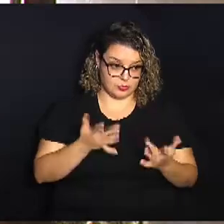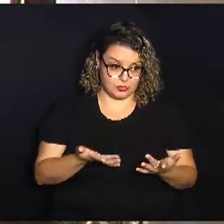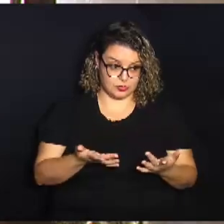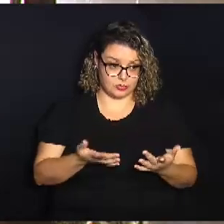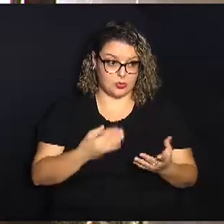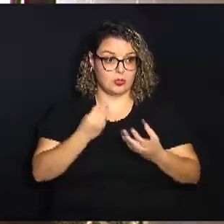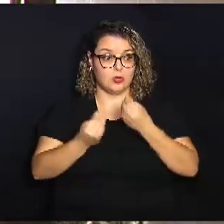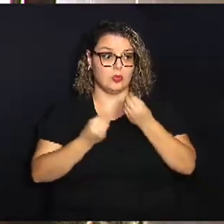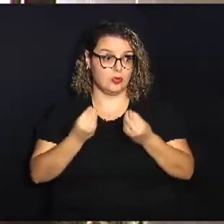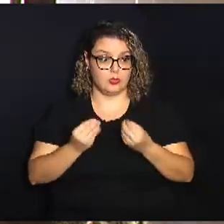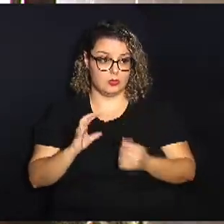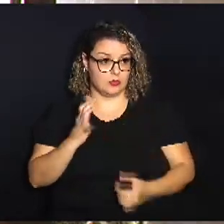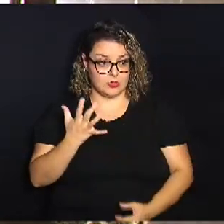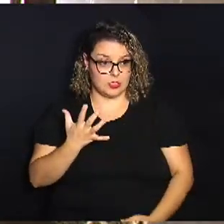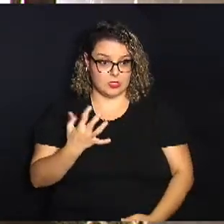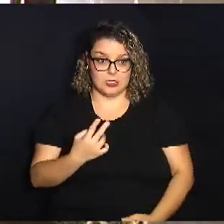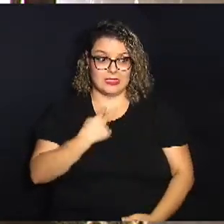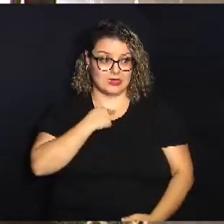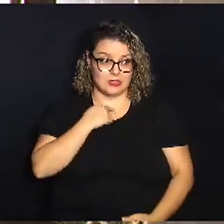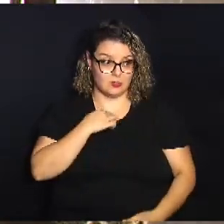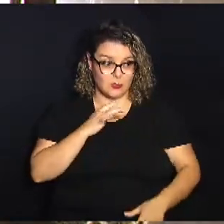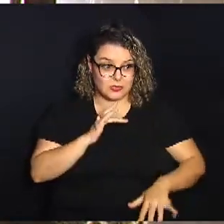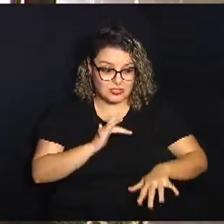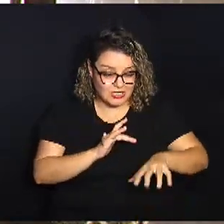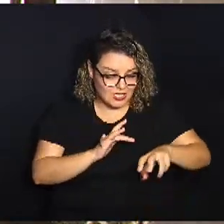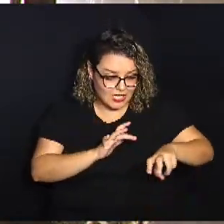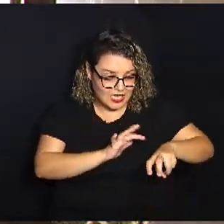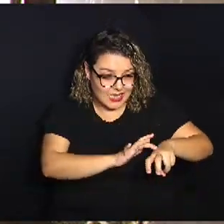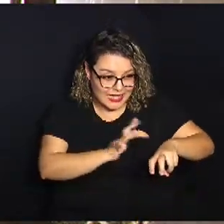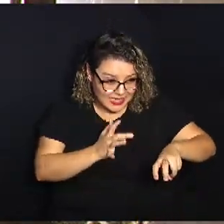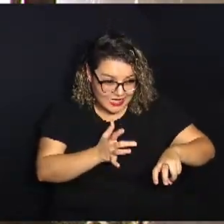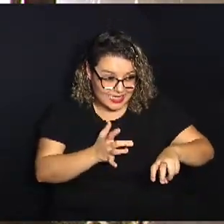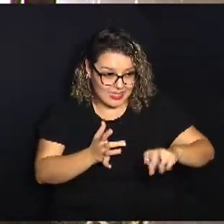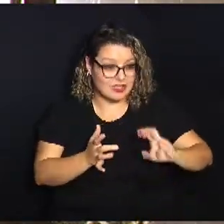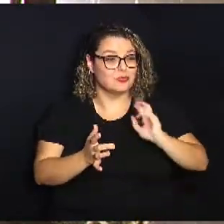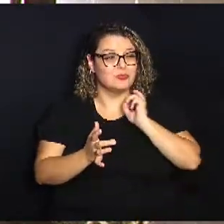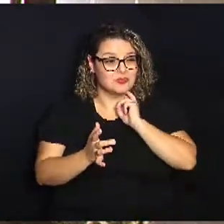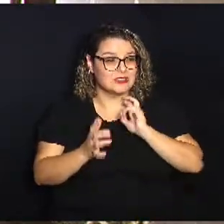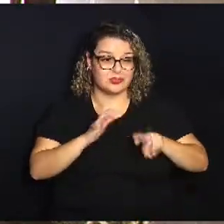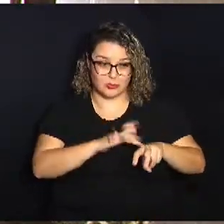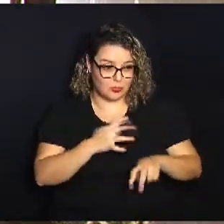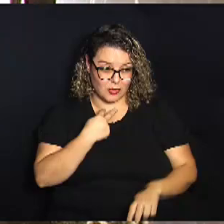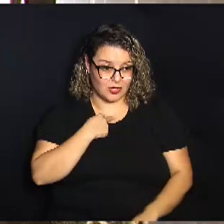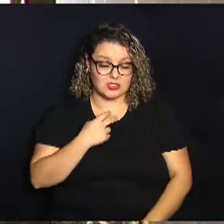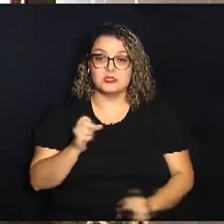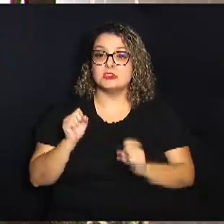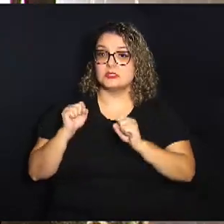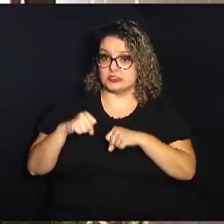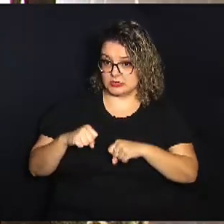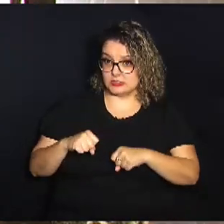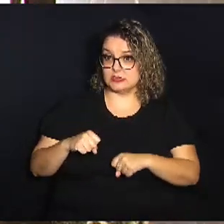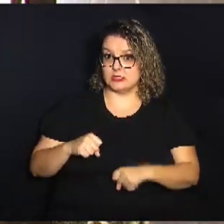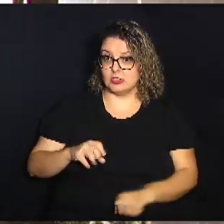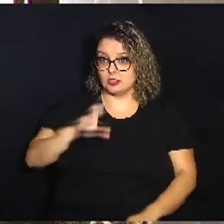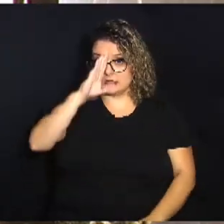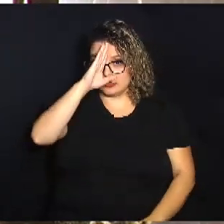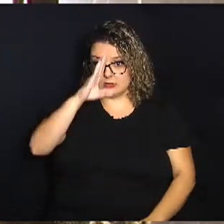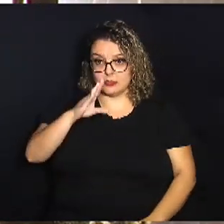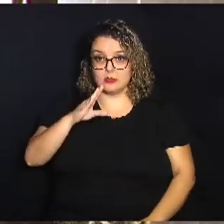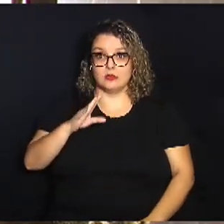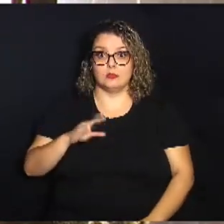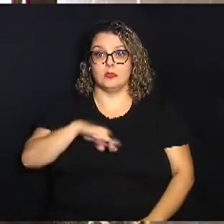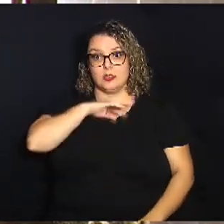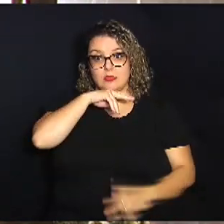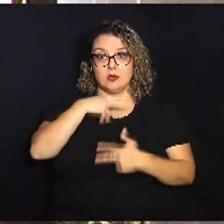Como que funciona isso? Não pode nem relar no morcego, não é, Bruno? Sim, o morcego é um dos principais animais que